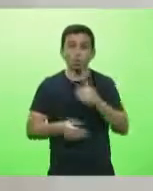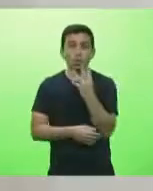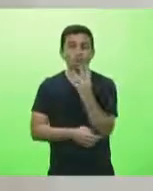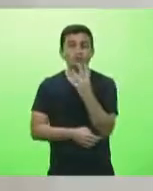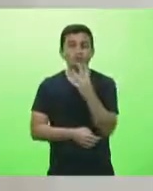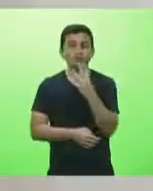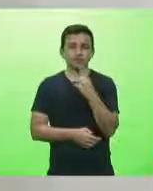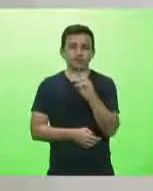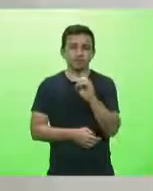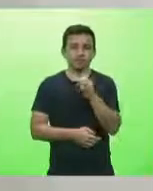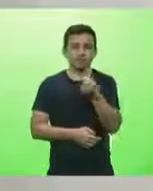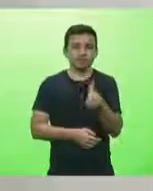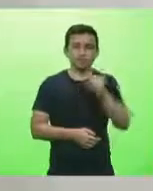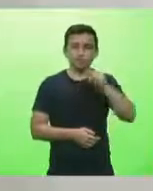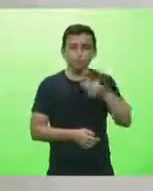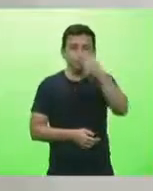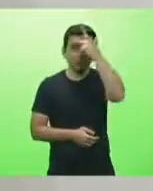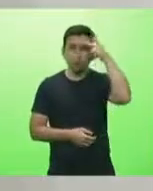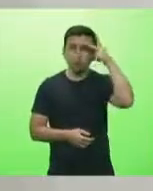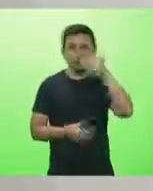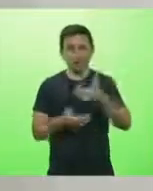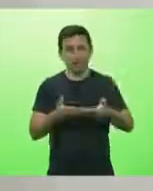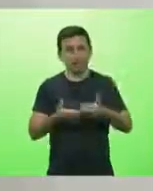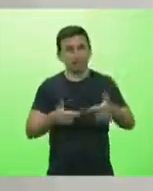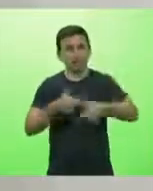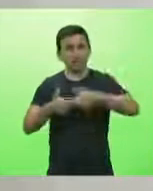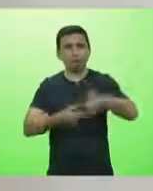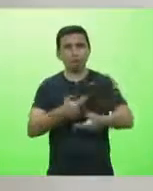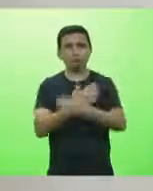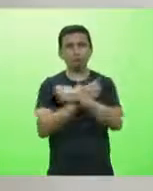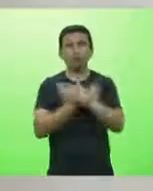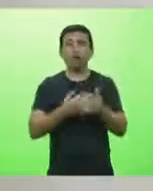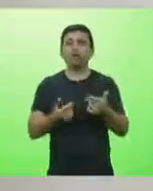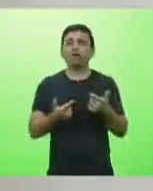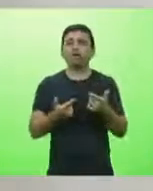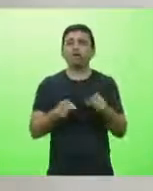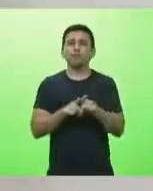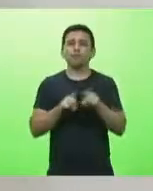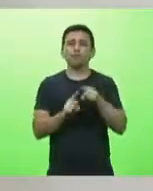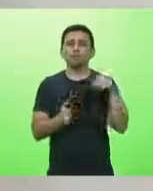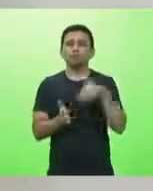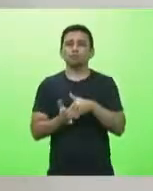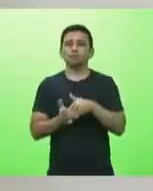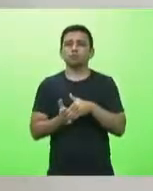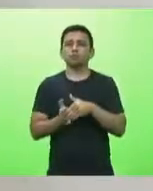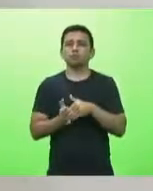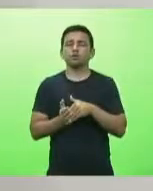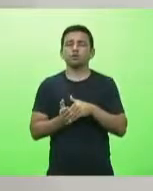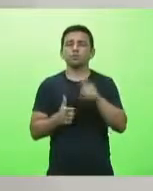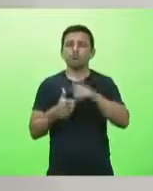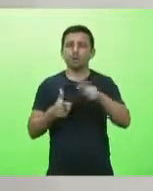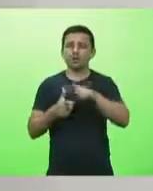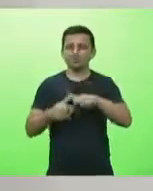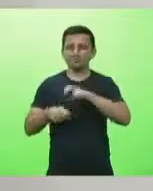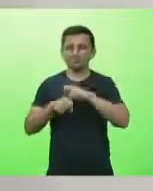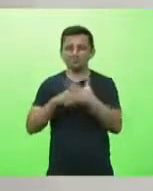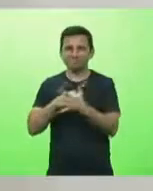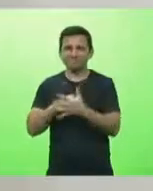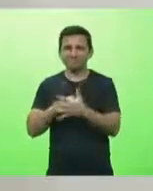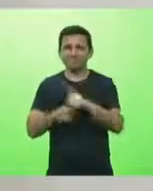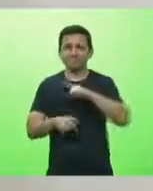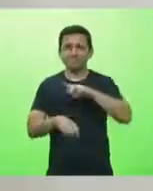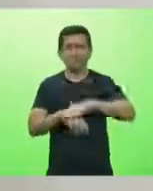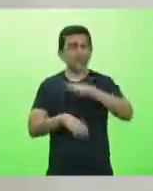406 mil pessoas desempregadas em Santa Catarina. E a última notícia, crise do coronavírus resultou em mais de 530